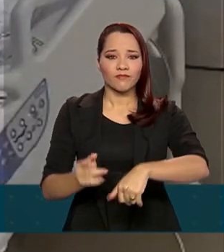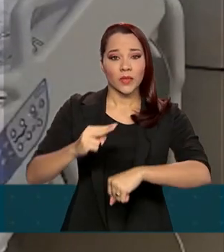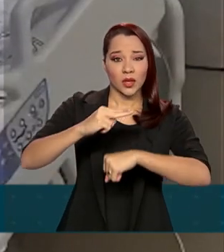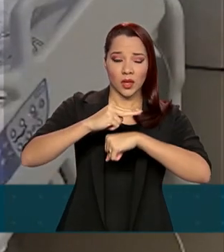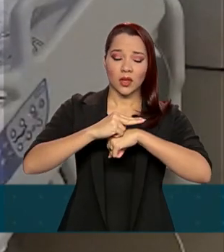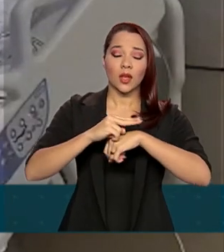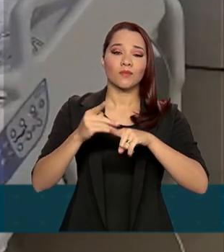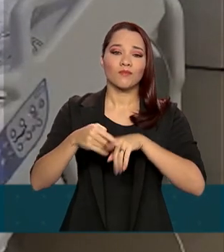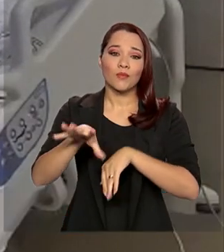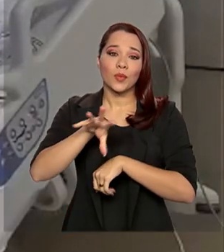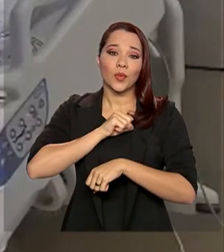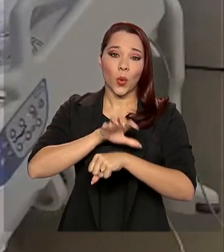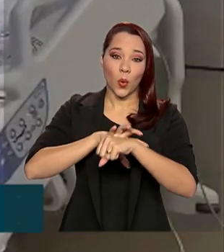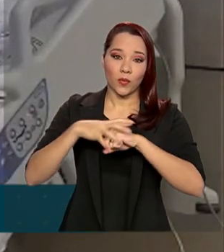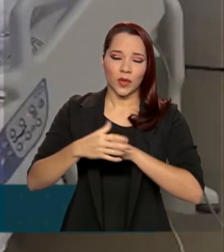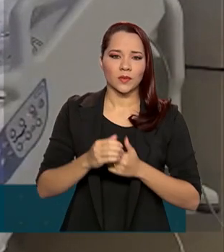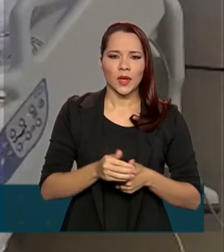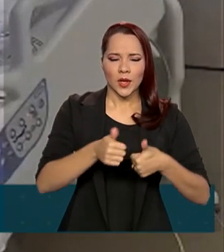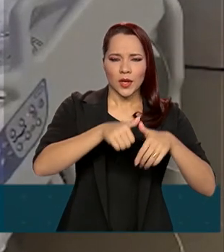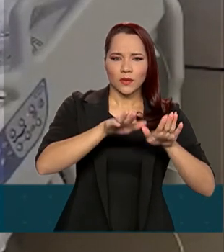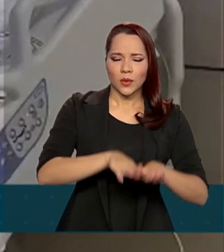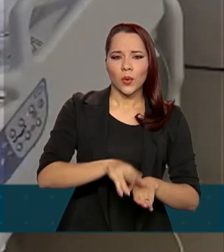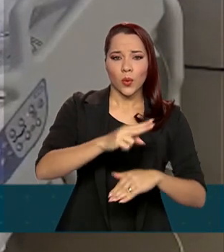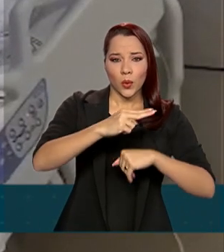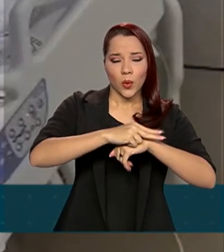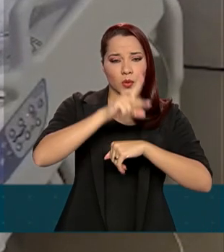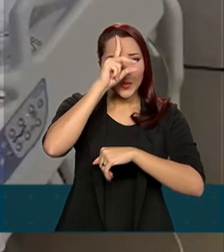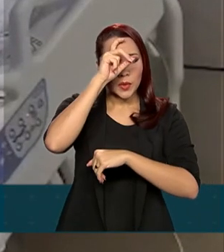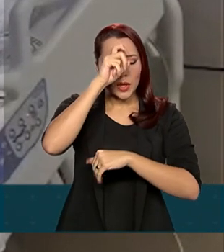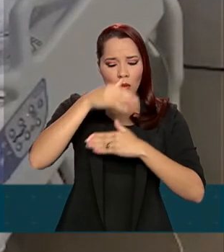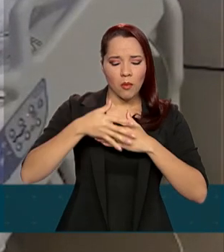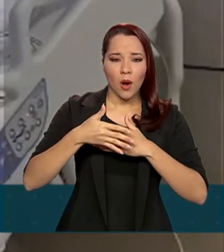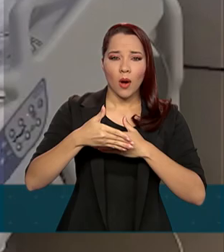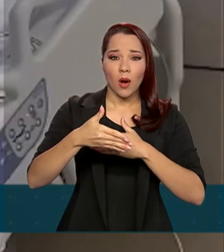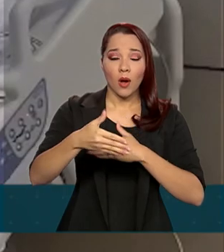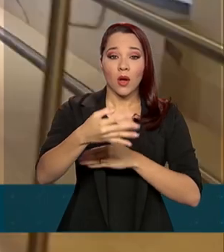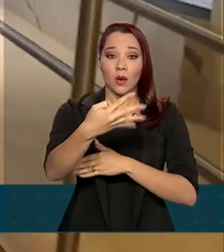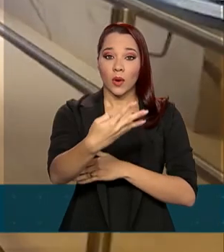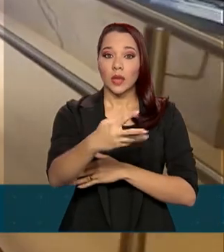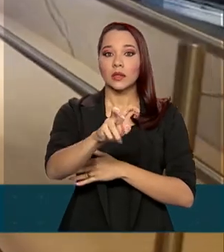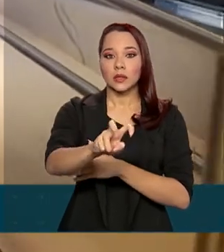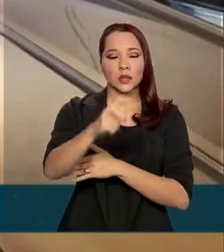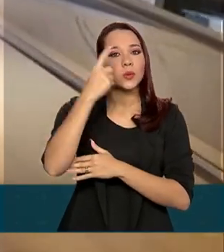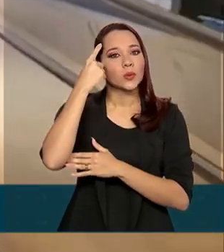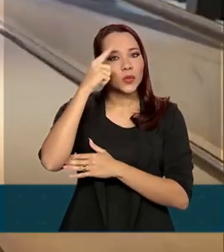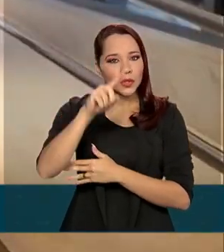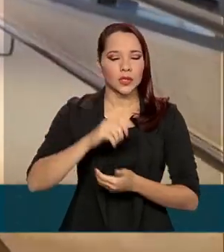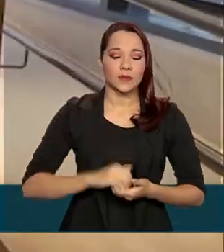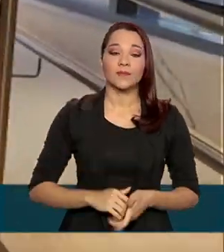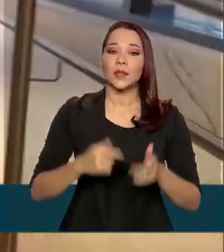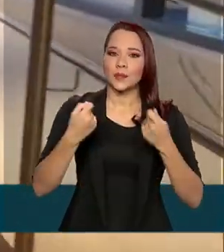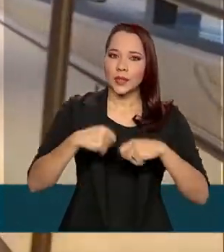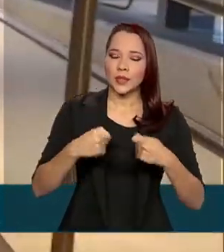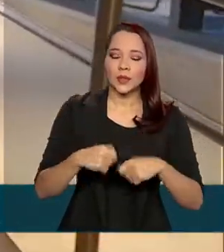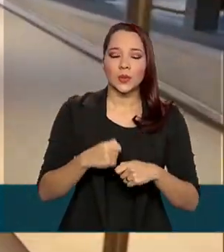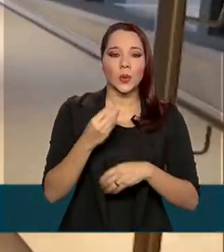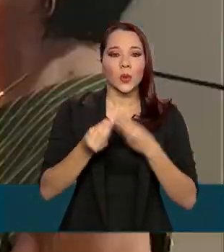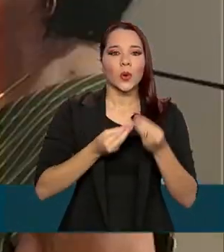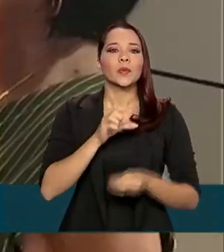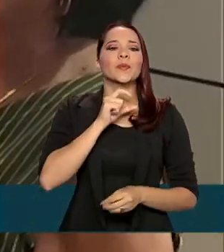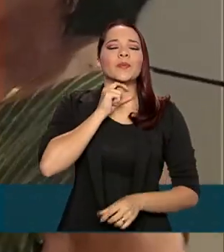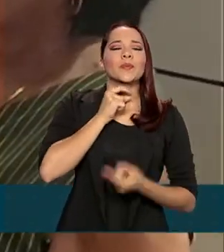-19. Ele permaneceu no hospital por cerca de 45 dias e precisou ficar